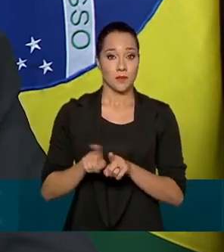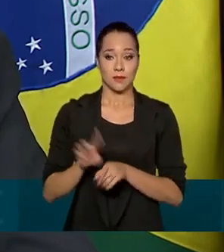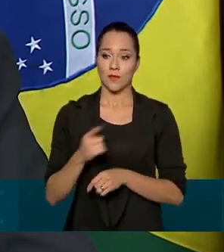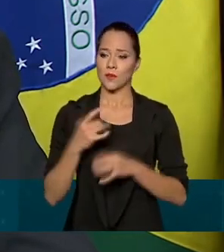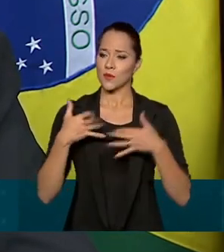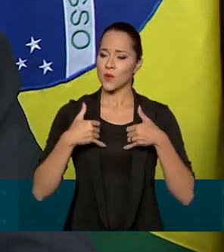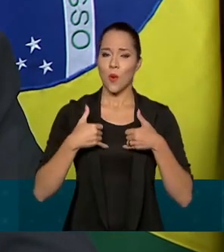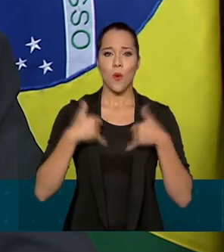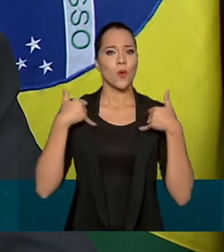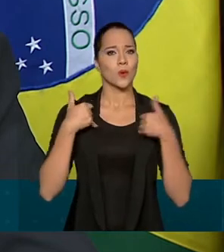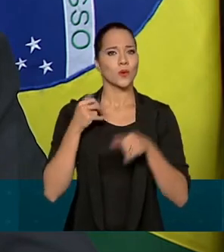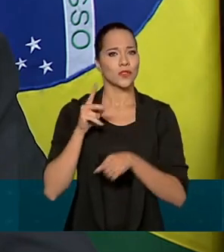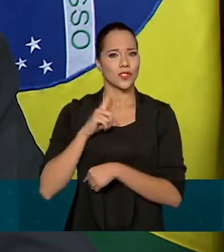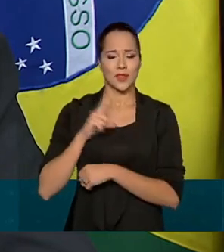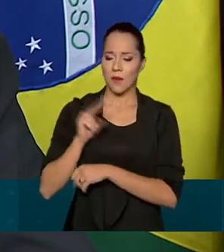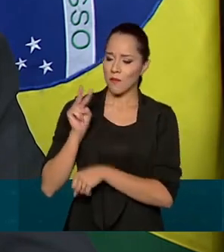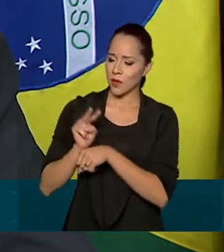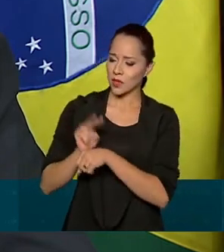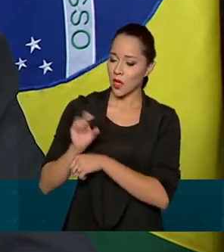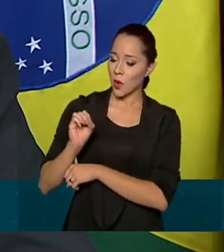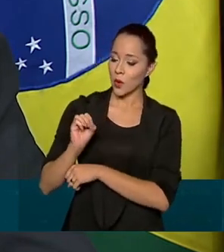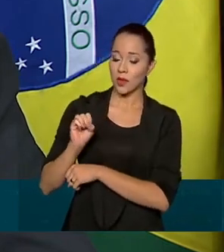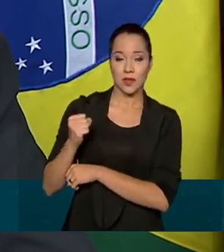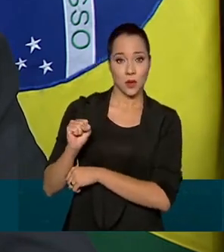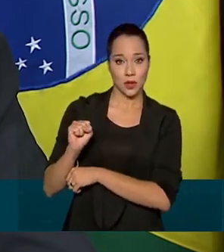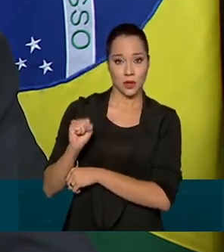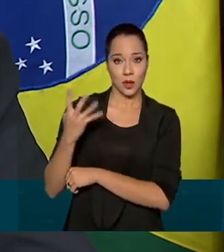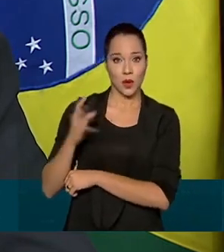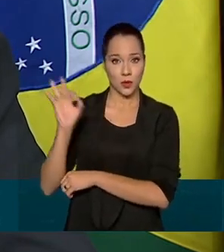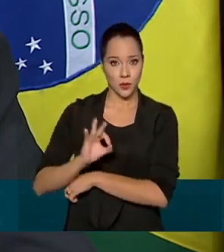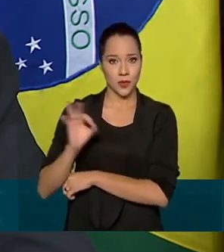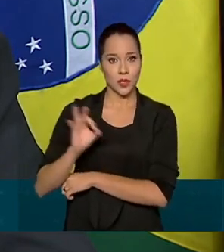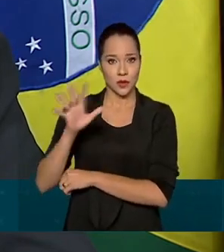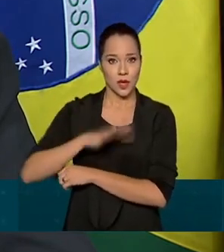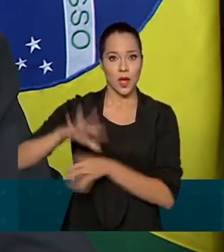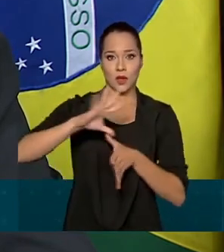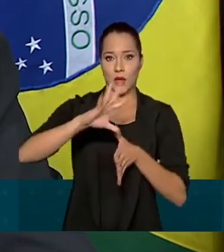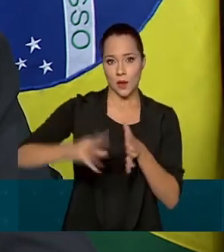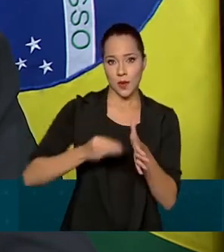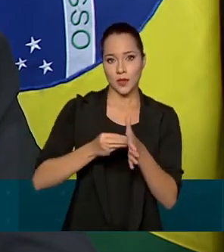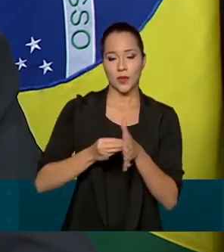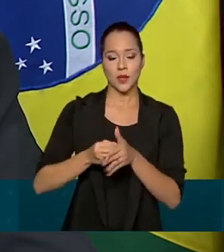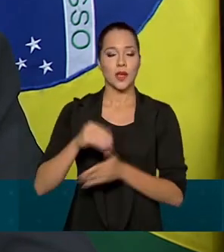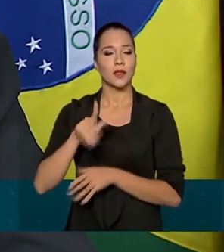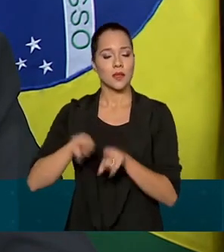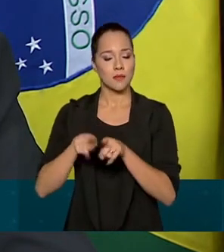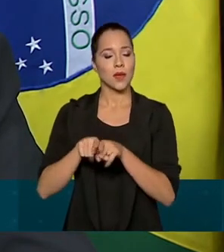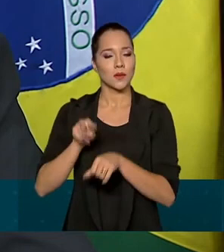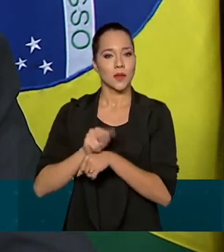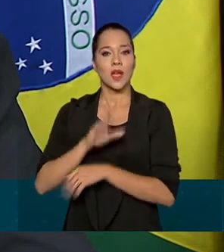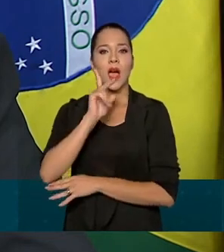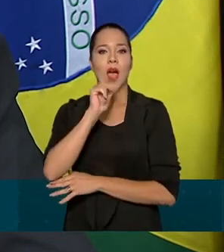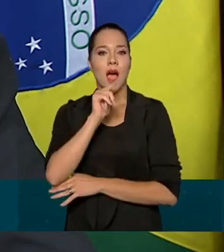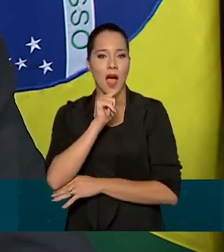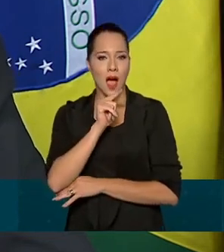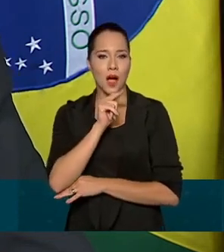84% de nosso bioma amazônico e 12% da água doce da Terra.